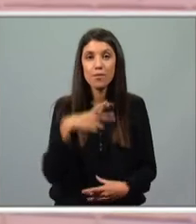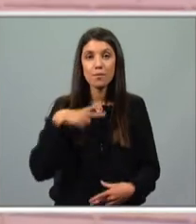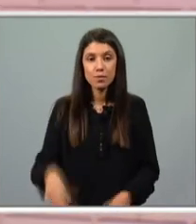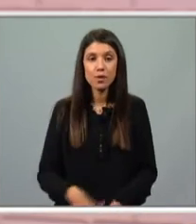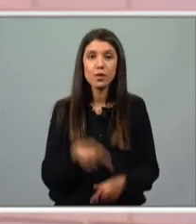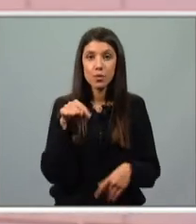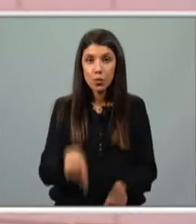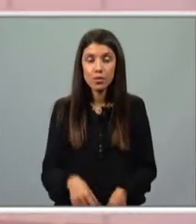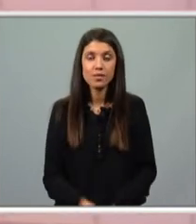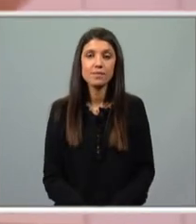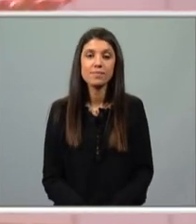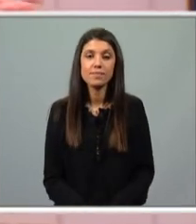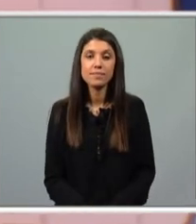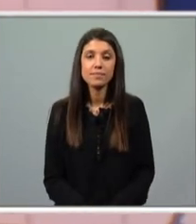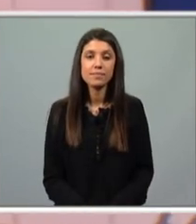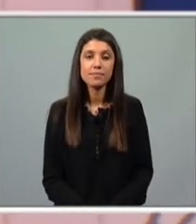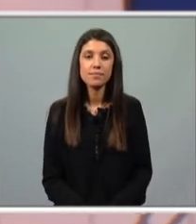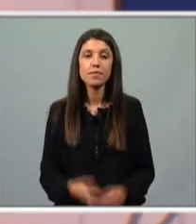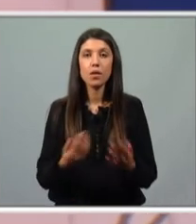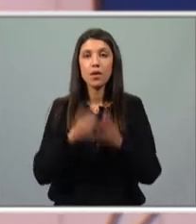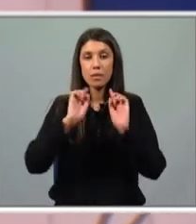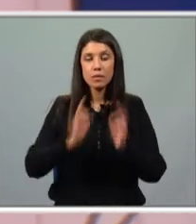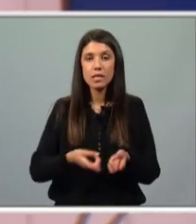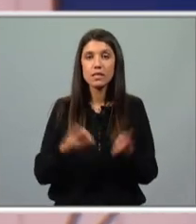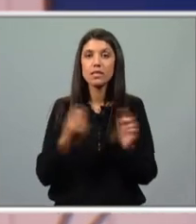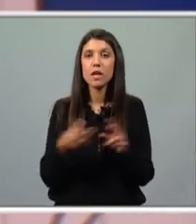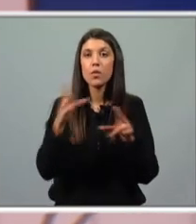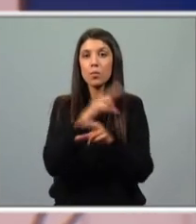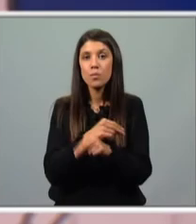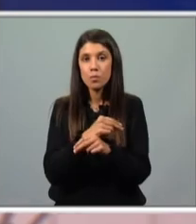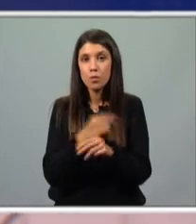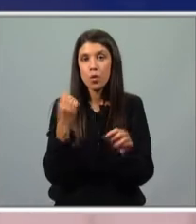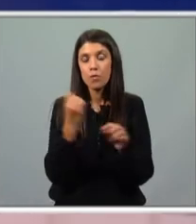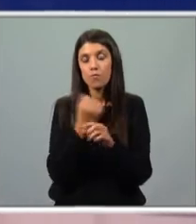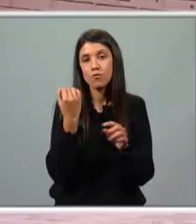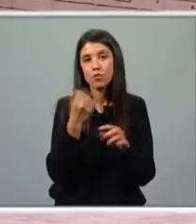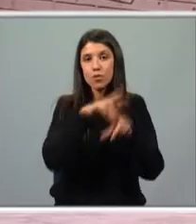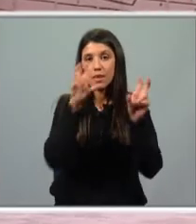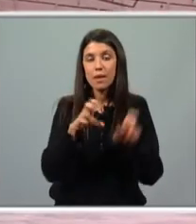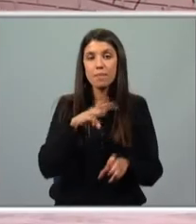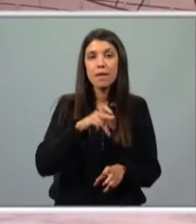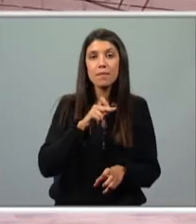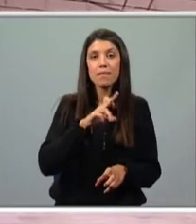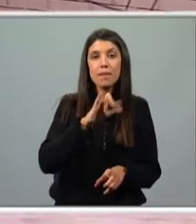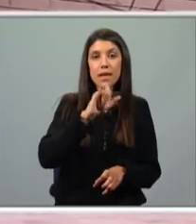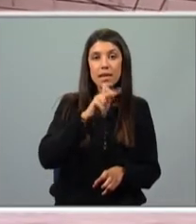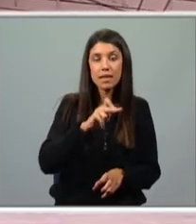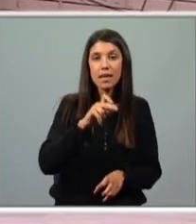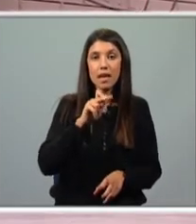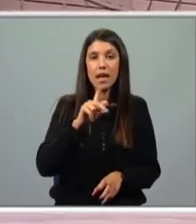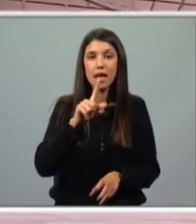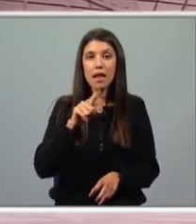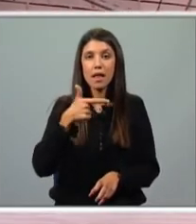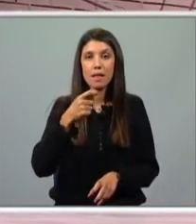Hoje vamos encetar uma nova obra, uma obra de Maria Alberta Menezes. Então o nosso bloco será dedicado a essa